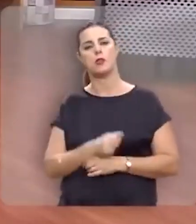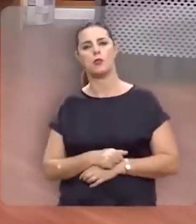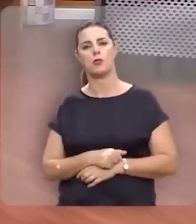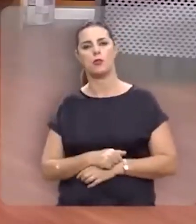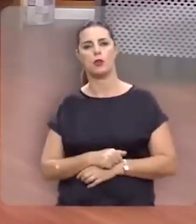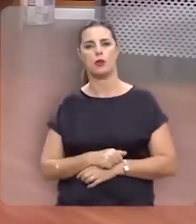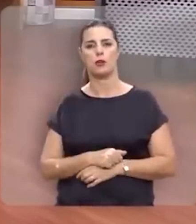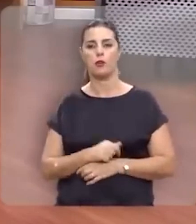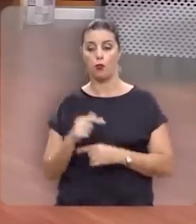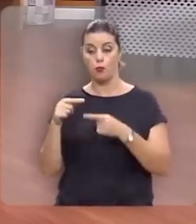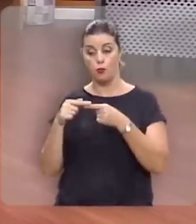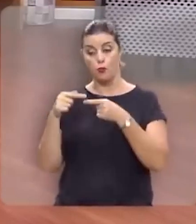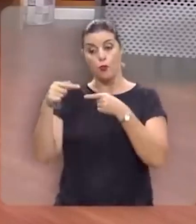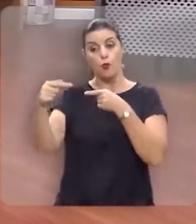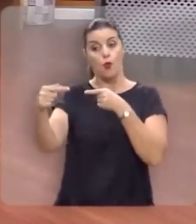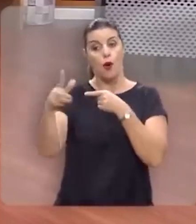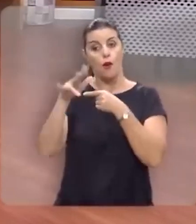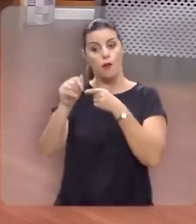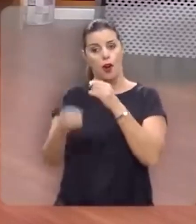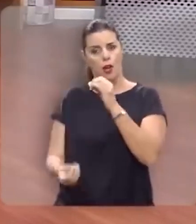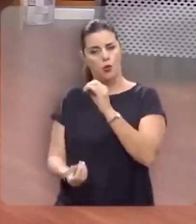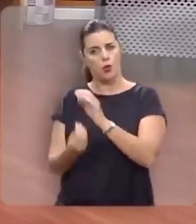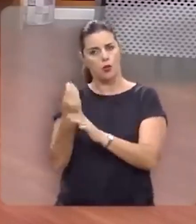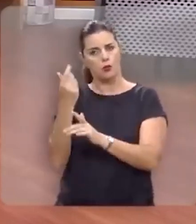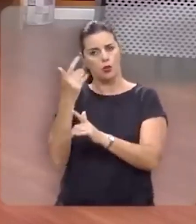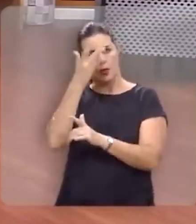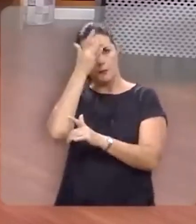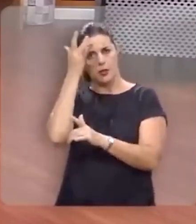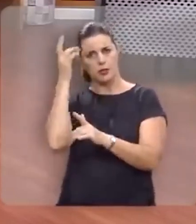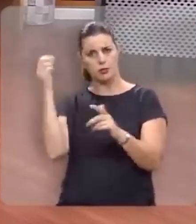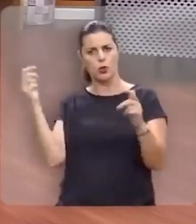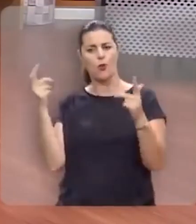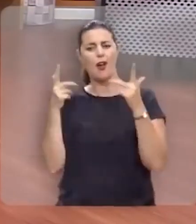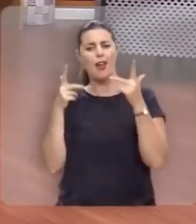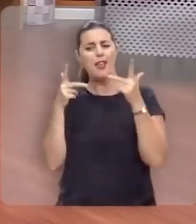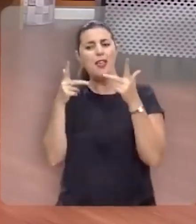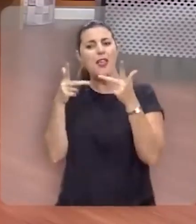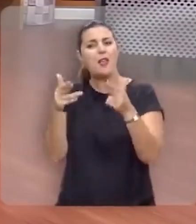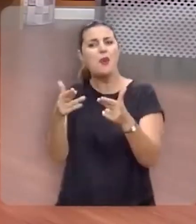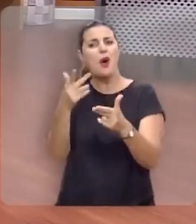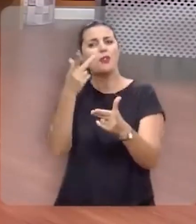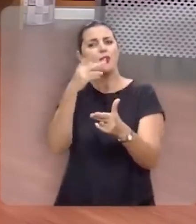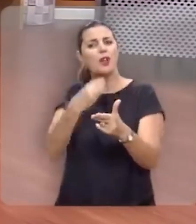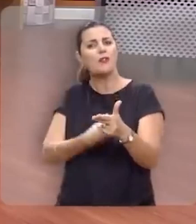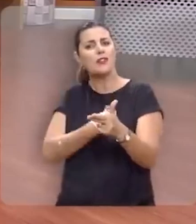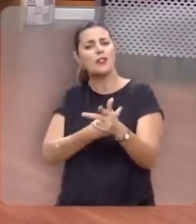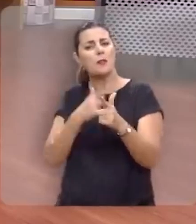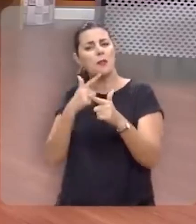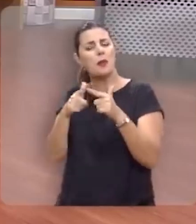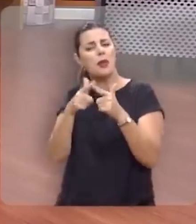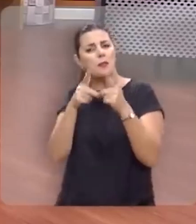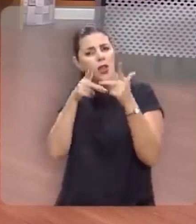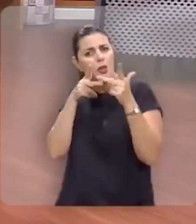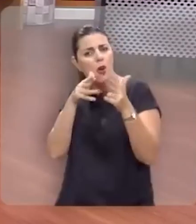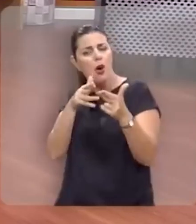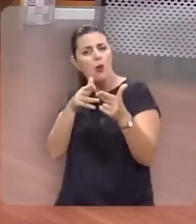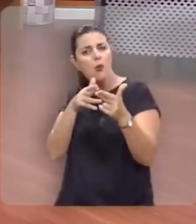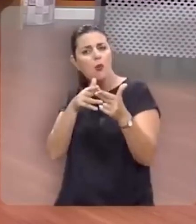Porque ali na frente, você vai enfrentar gente passando pela mesma situação que você passou.